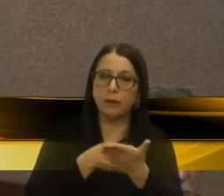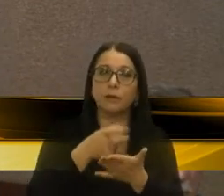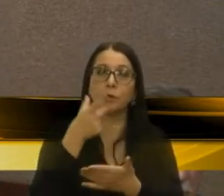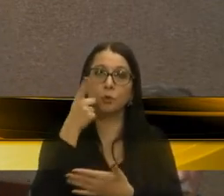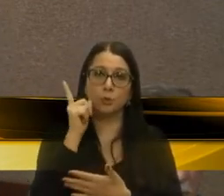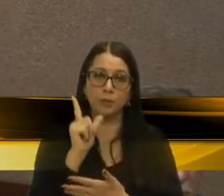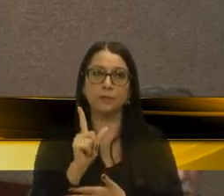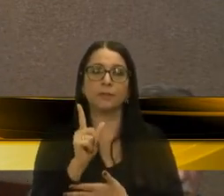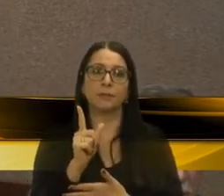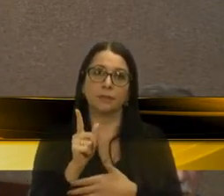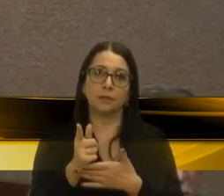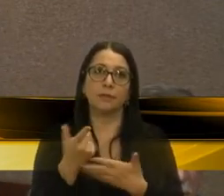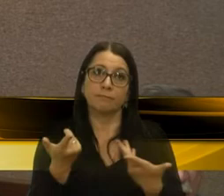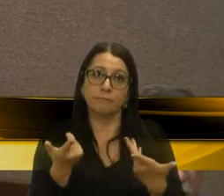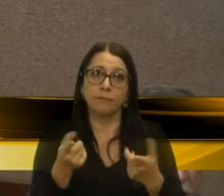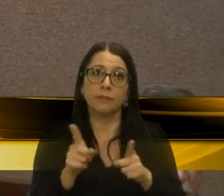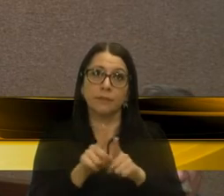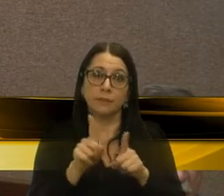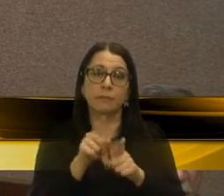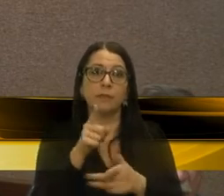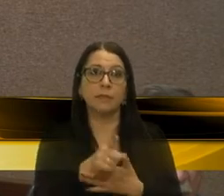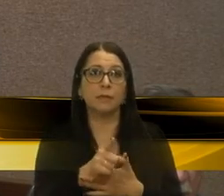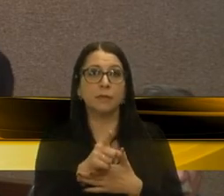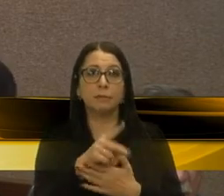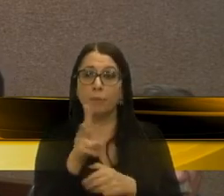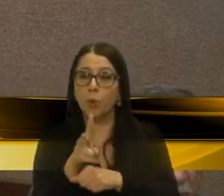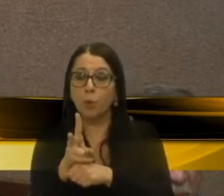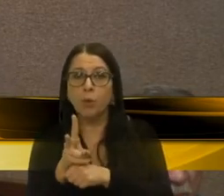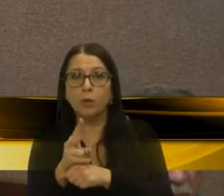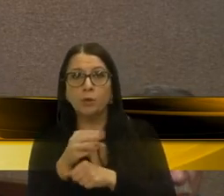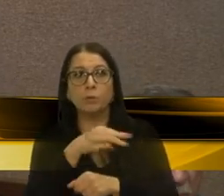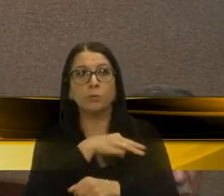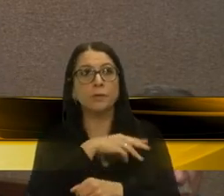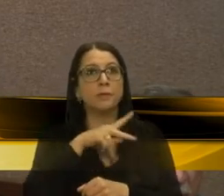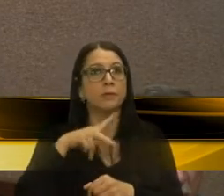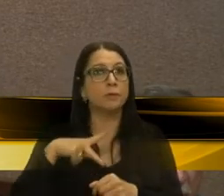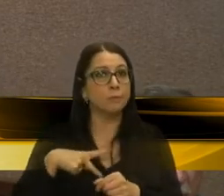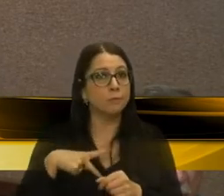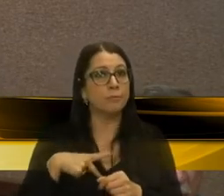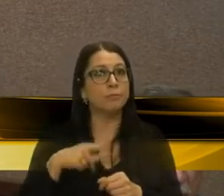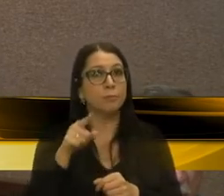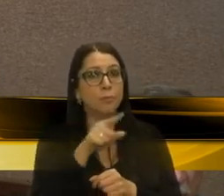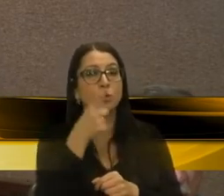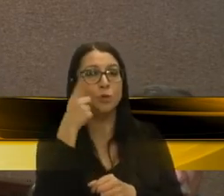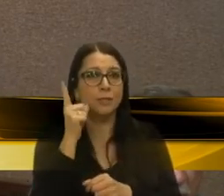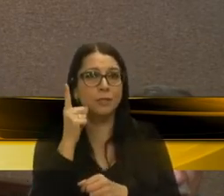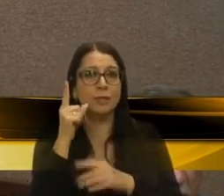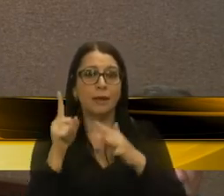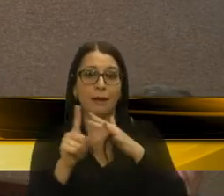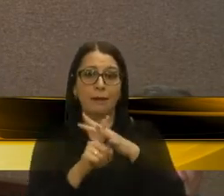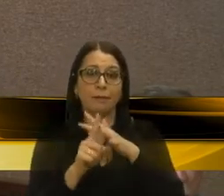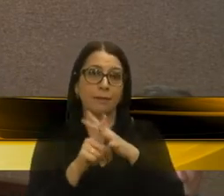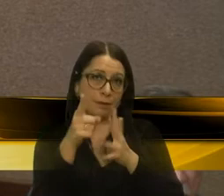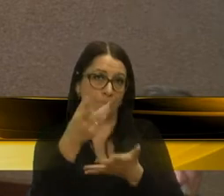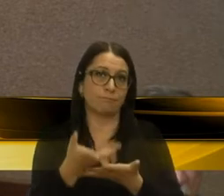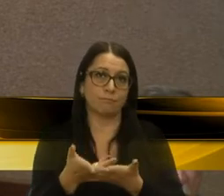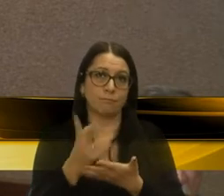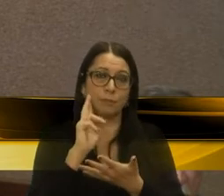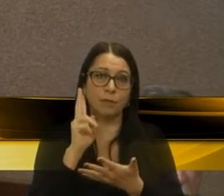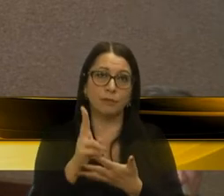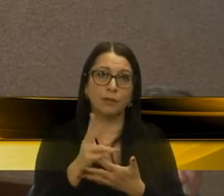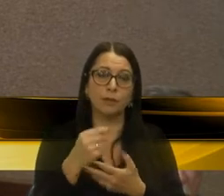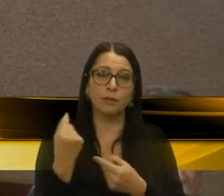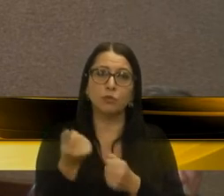gente, tanta luta, inclusive, procurando, sim, o Ministério Público, para nós conseguirmos a antena lá em Criuva, para ficar aquela antena lá,